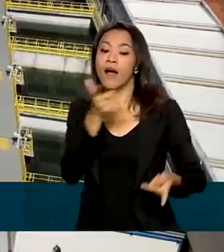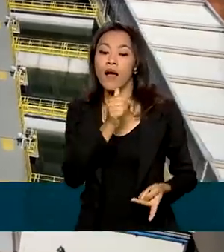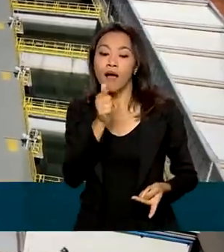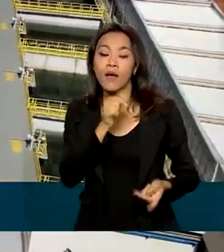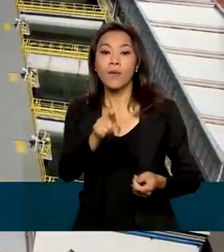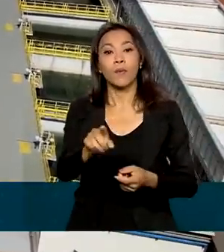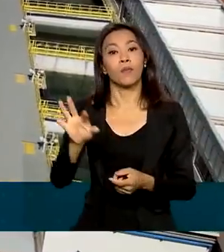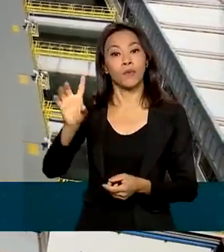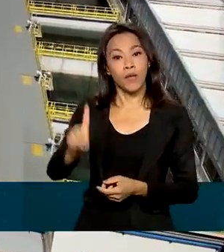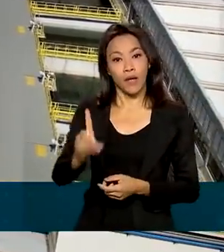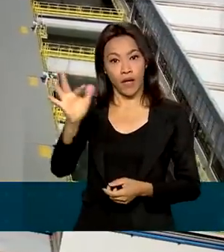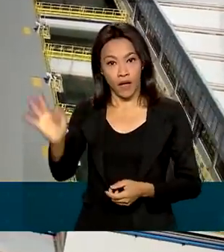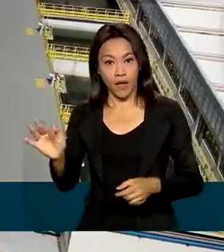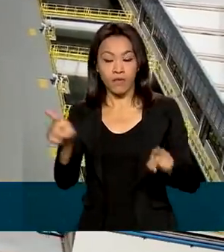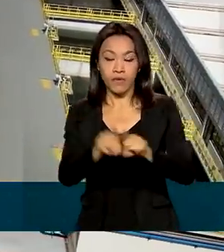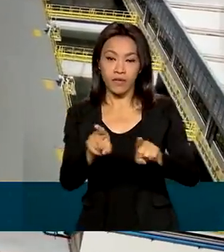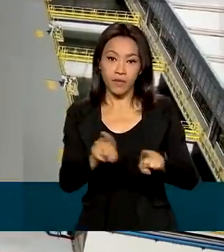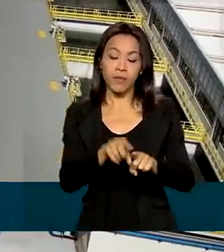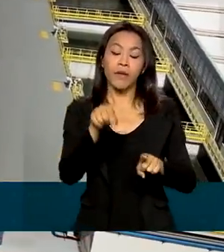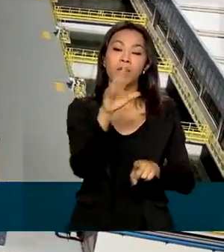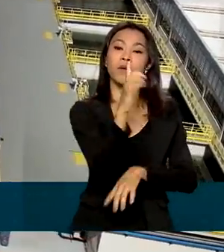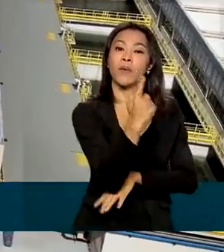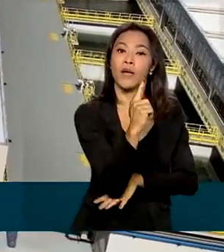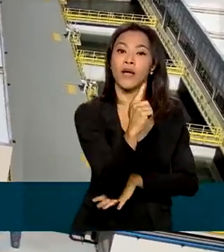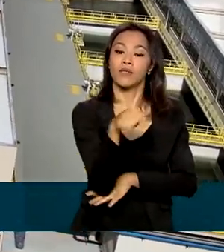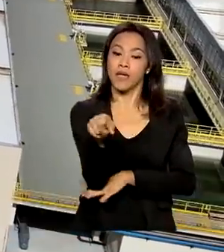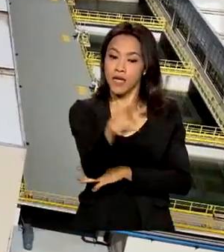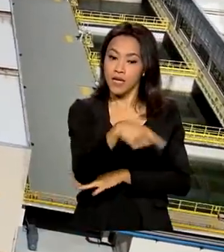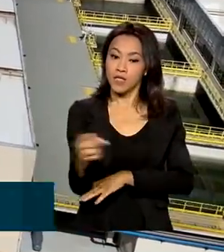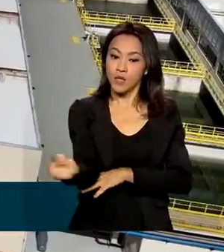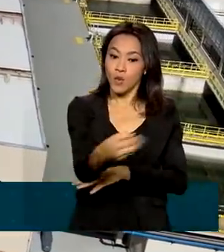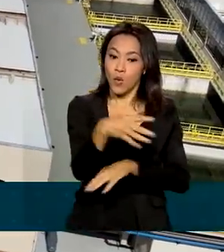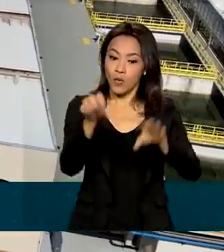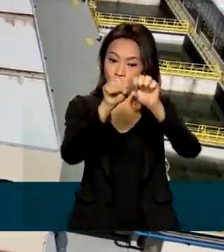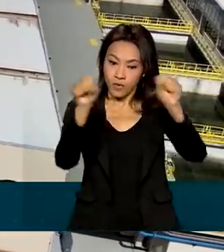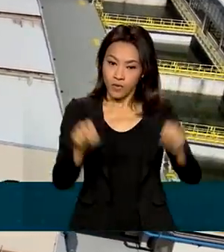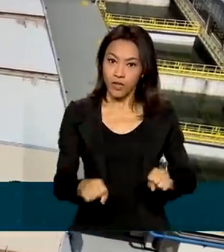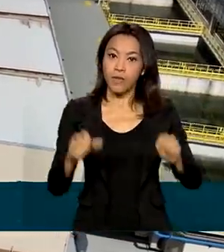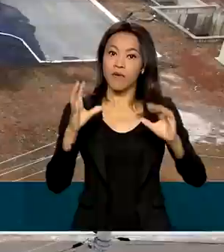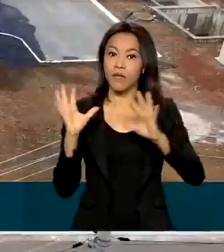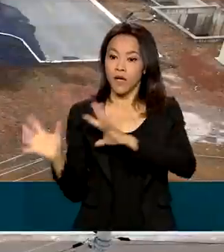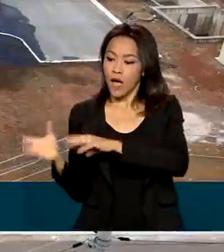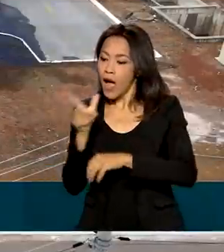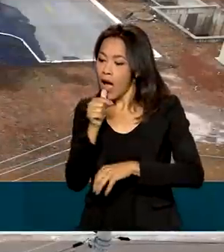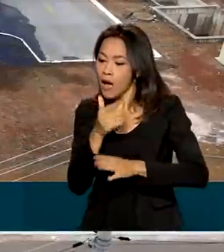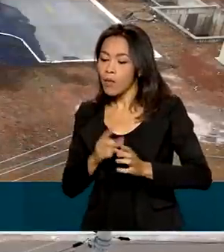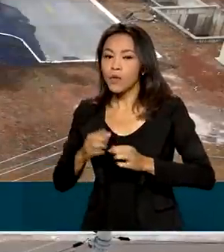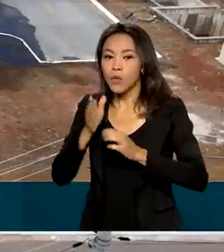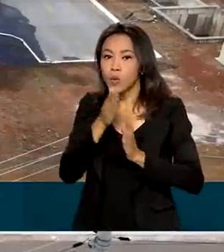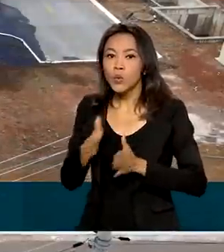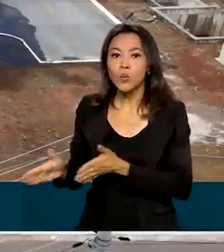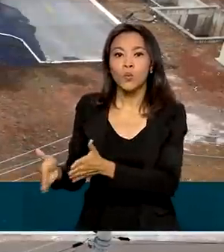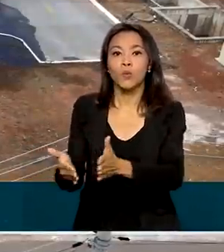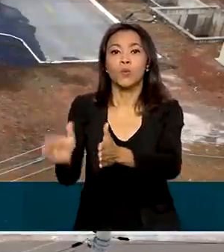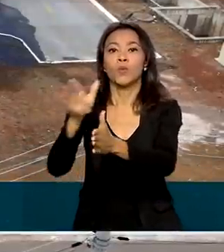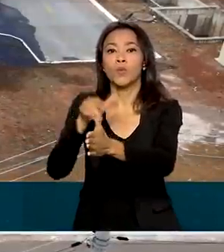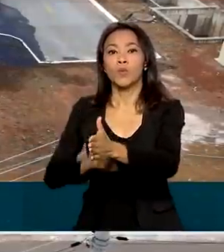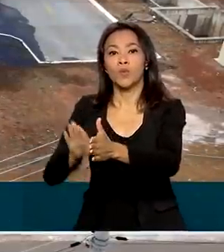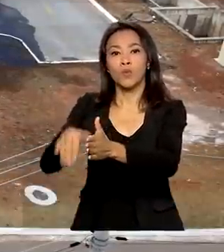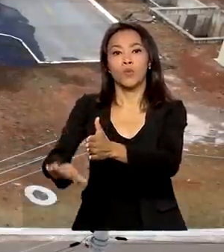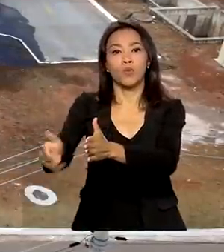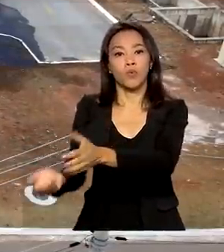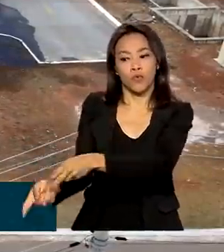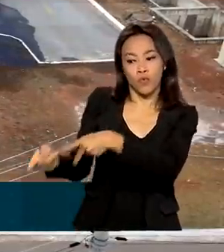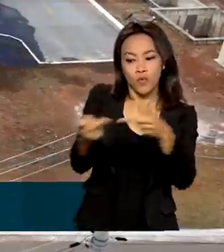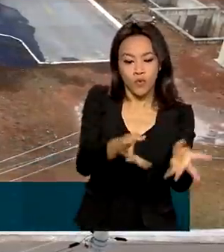Distrito Federal. O novo sistema será responsável pelo tratamento da água do Rio Corumbá e vai beneficiar cerca de 1 milhão e